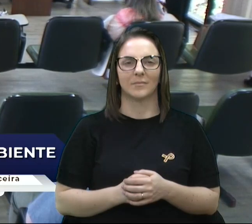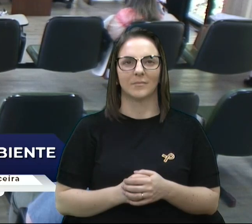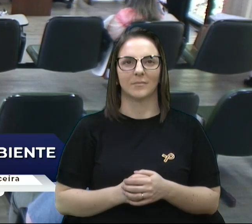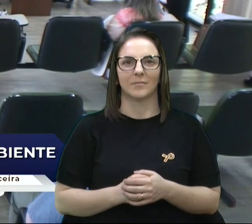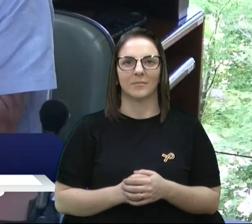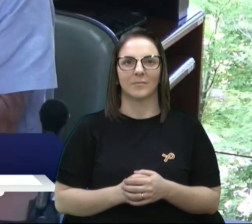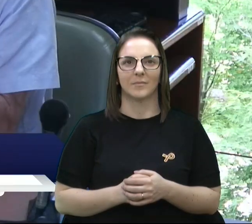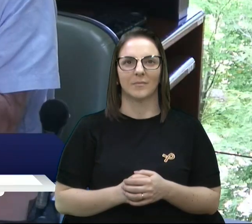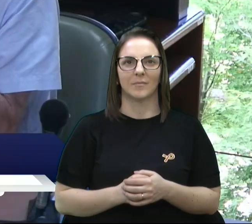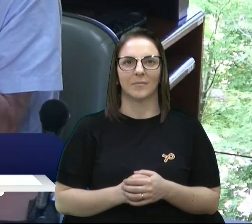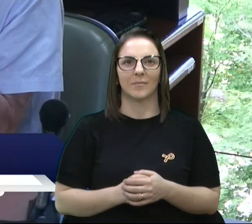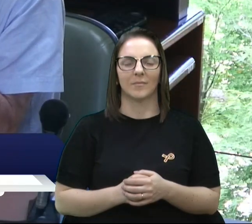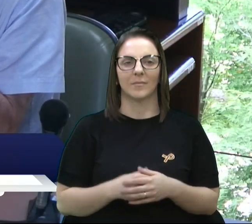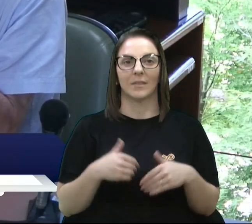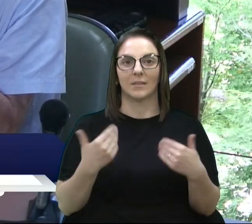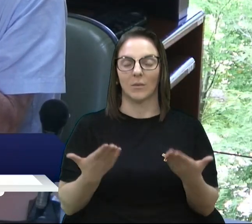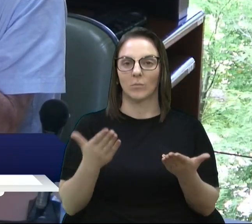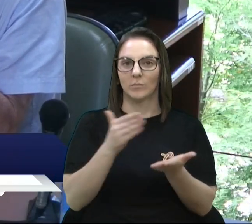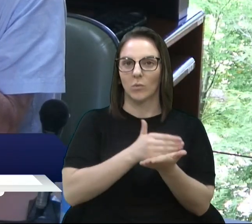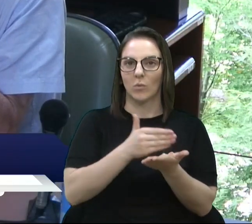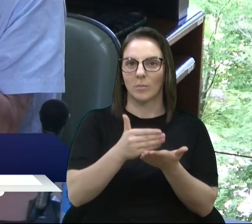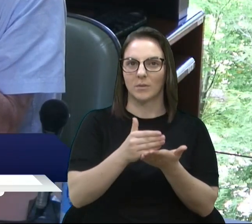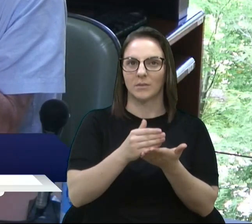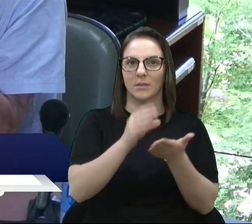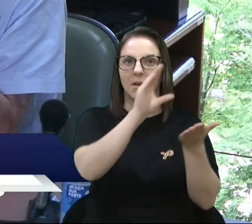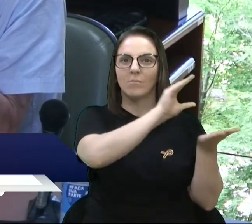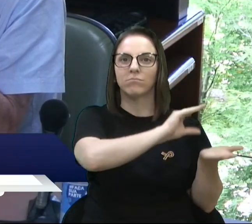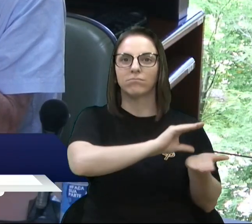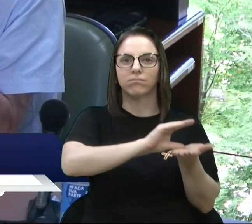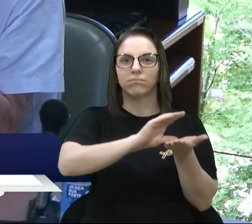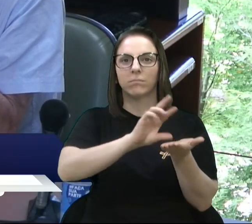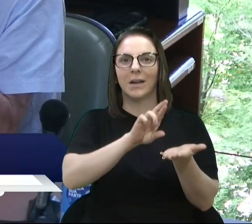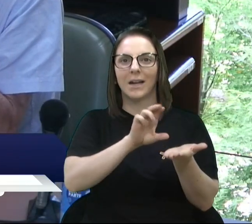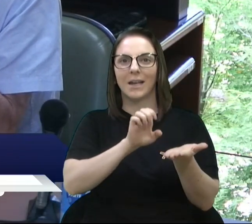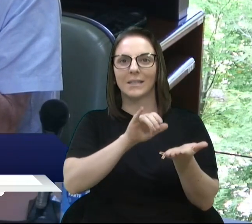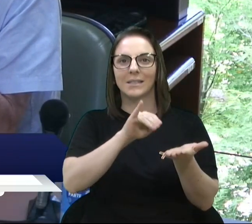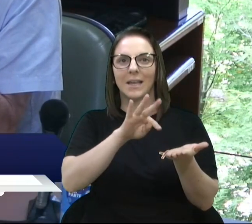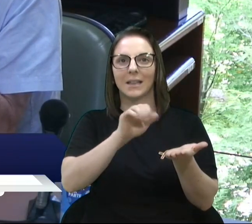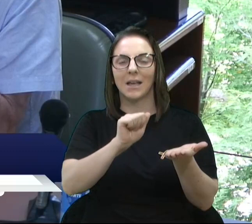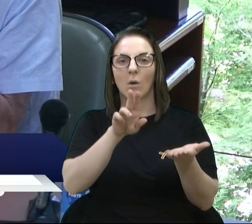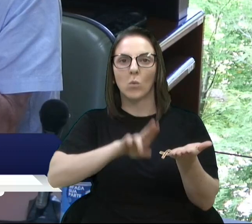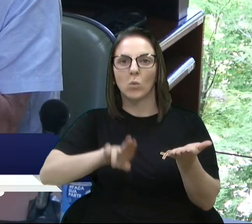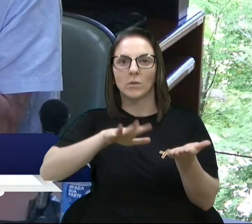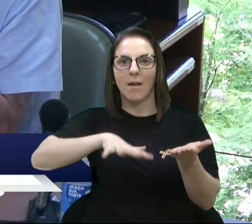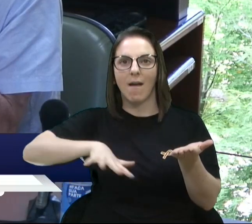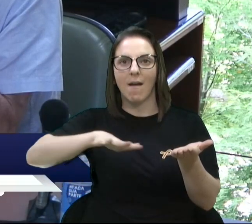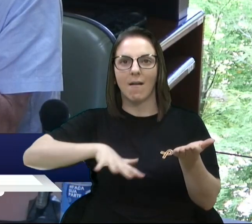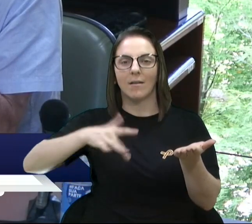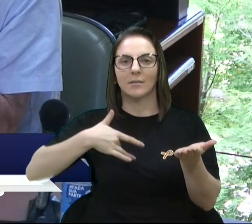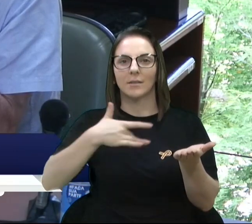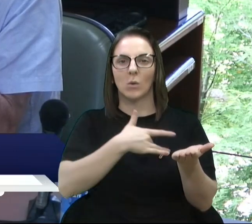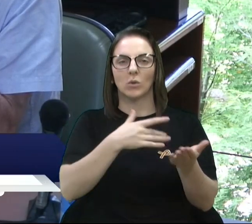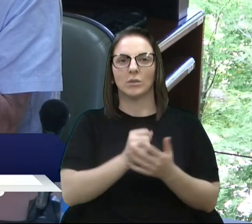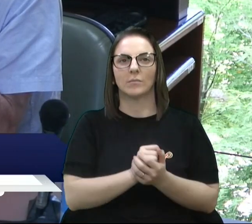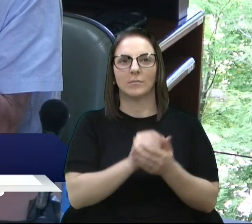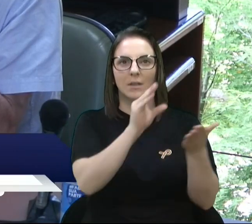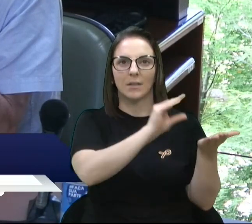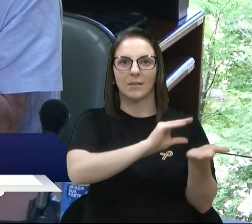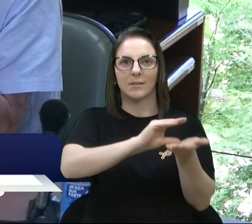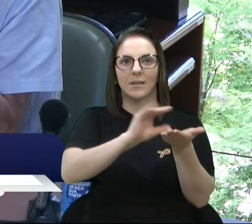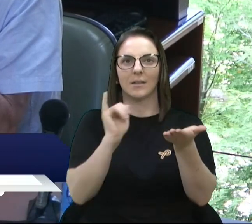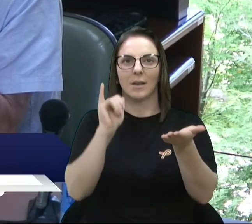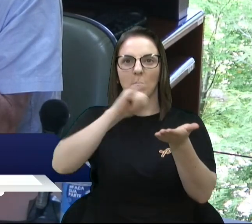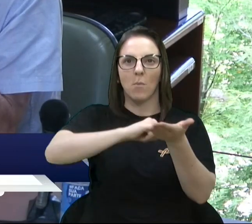Bem, vamos dar início às receitas municipais aplicadas em saúde. Receita de impostos